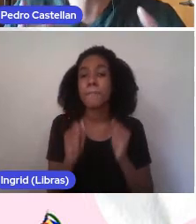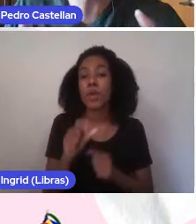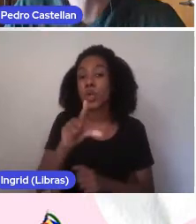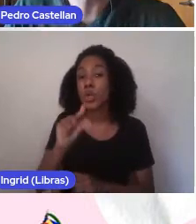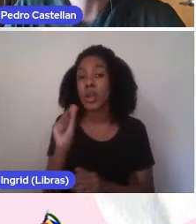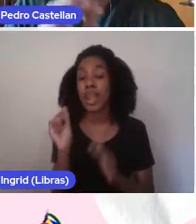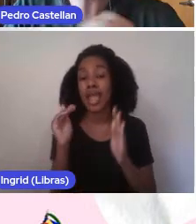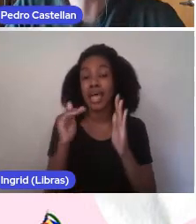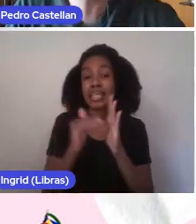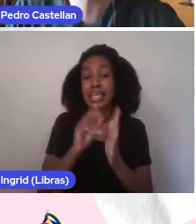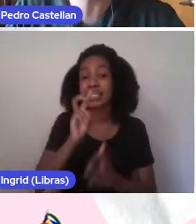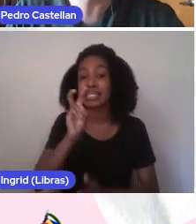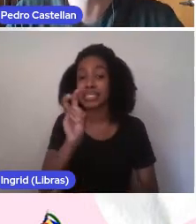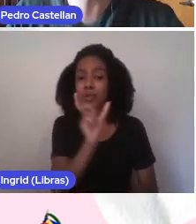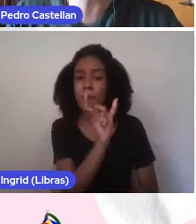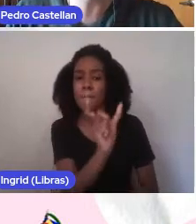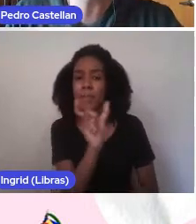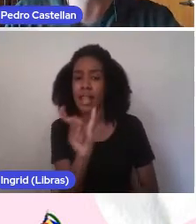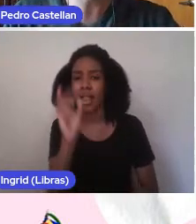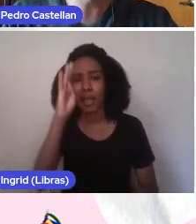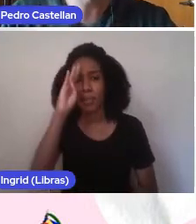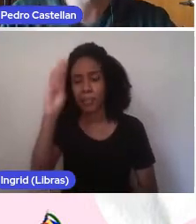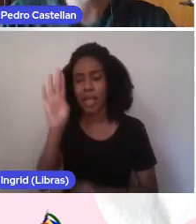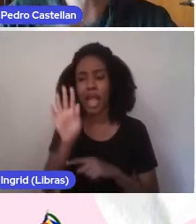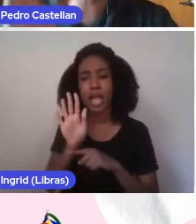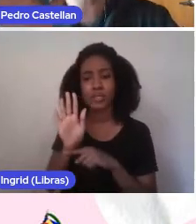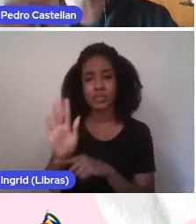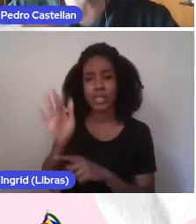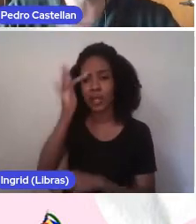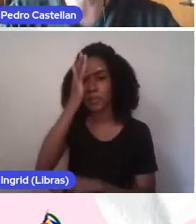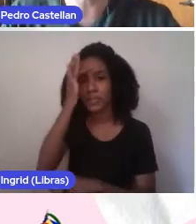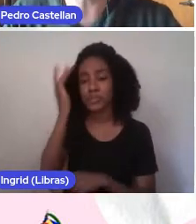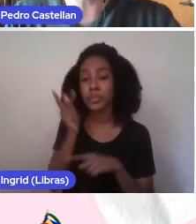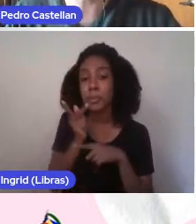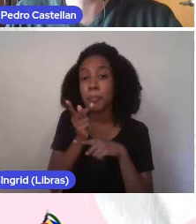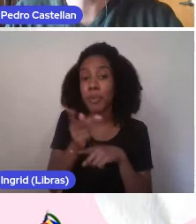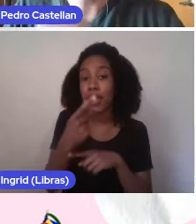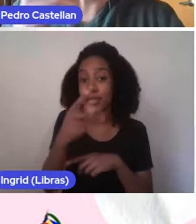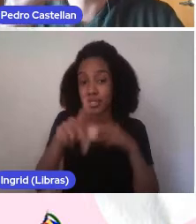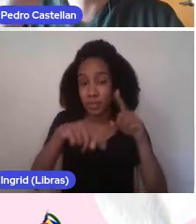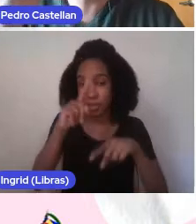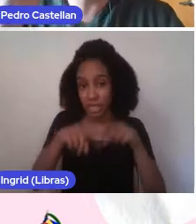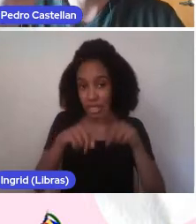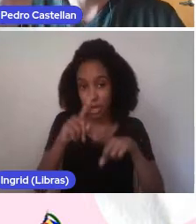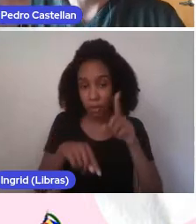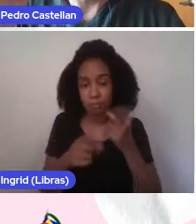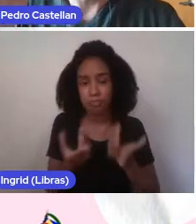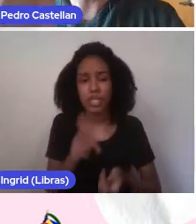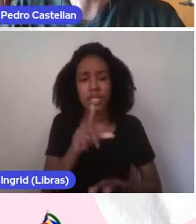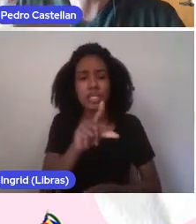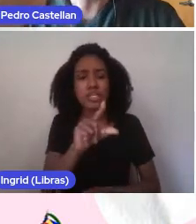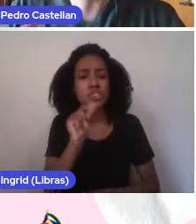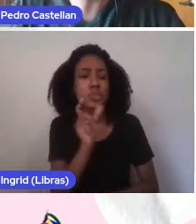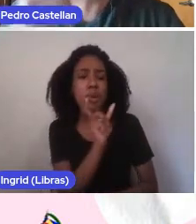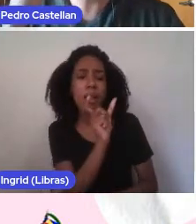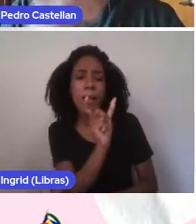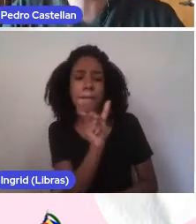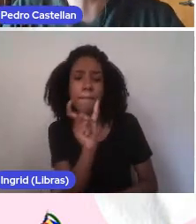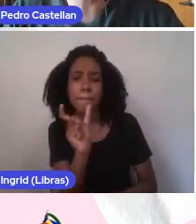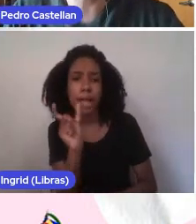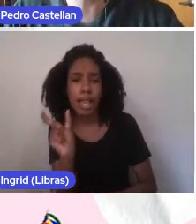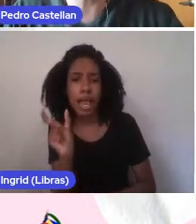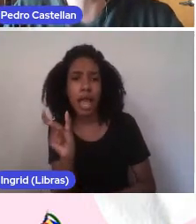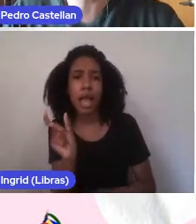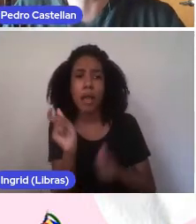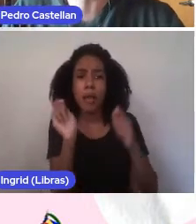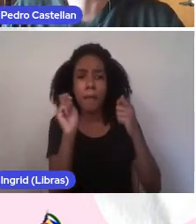contribuir para a busca do seu material no portal. A escolha dessas palavras podem ser encontradas na